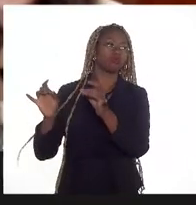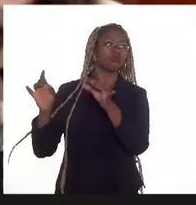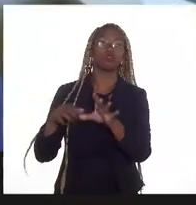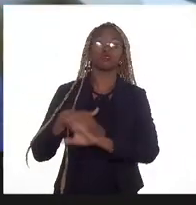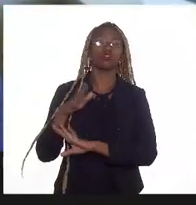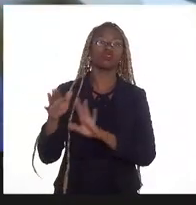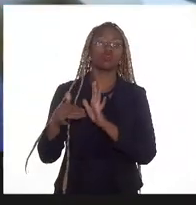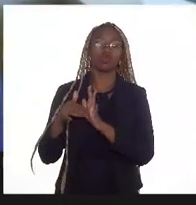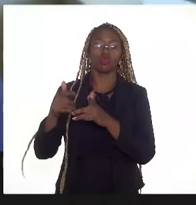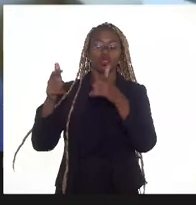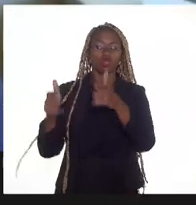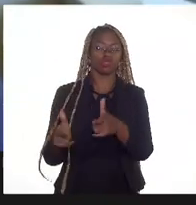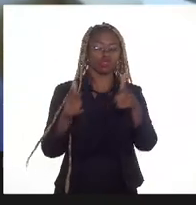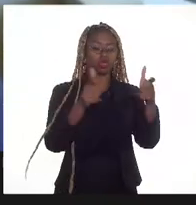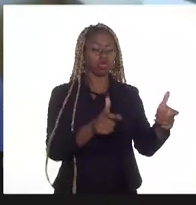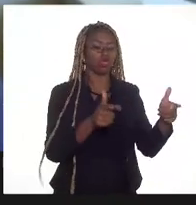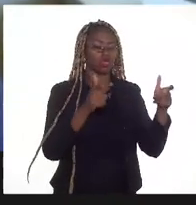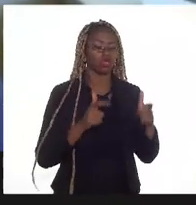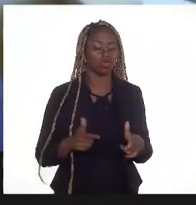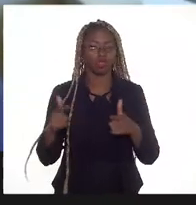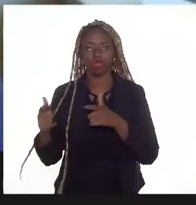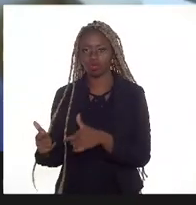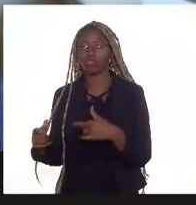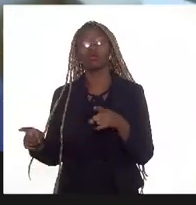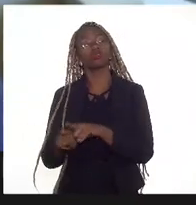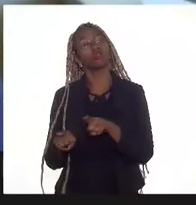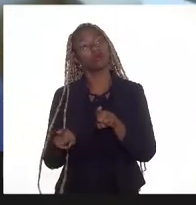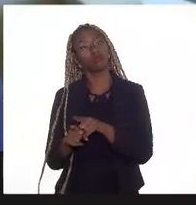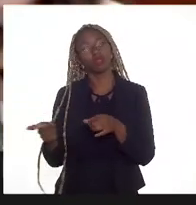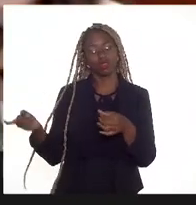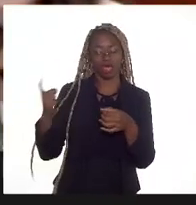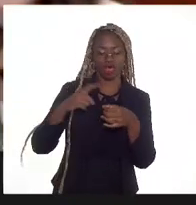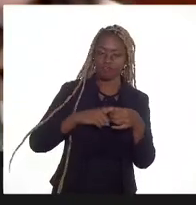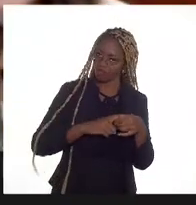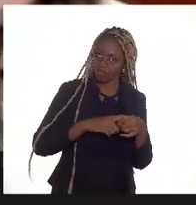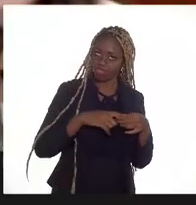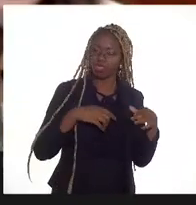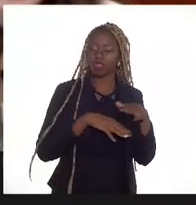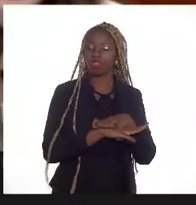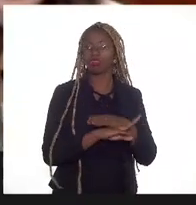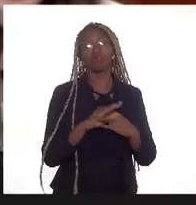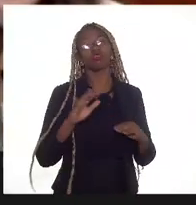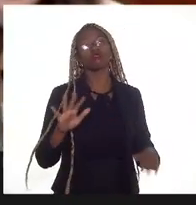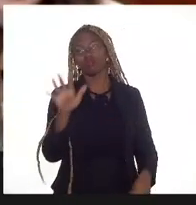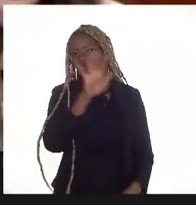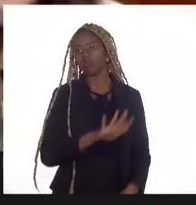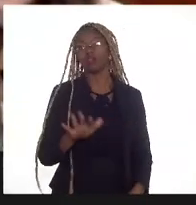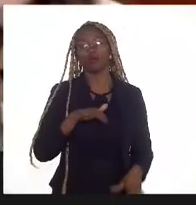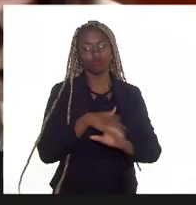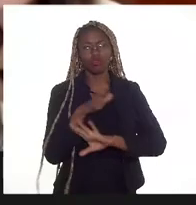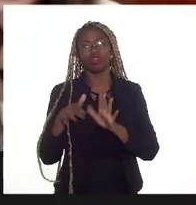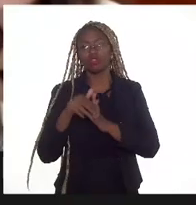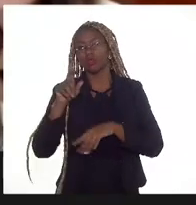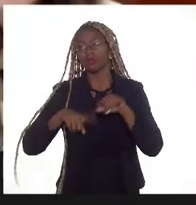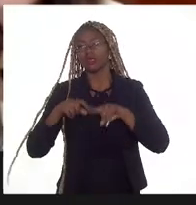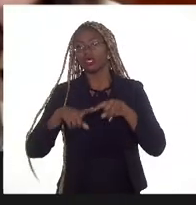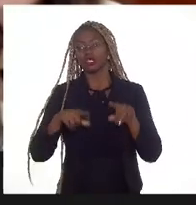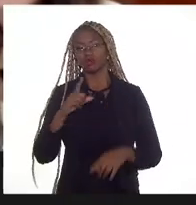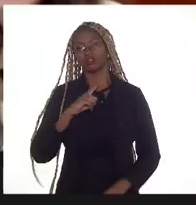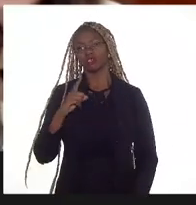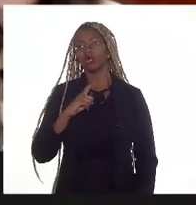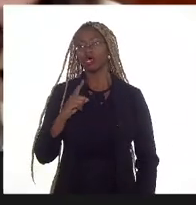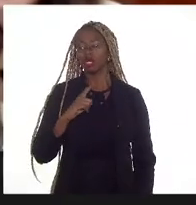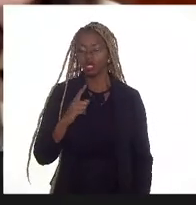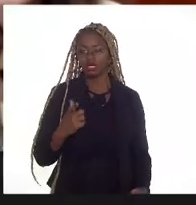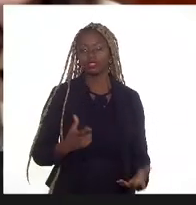Não existe unidade de reinjeção total. Então, todas elas possuem os equipamentos na agência principal que